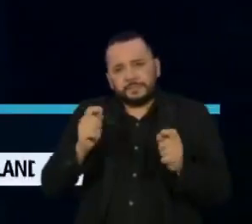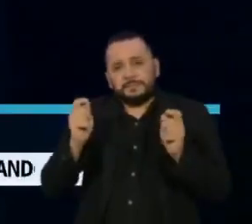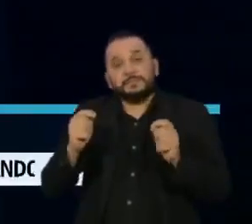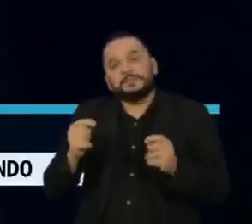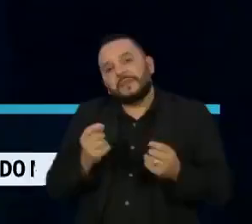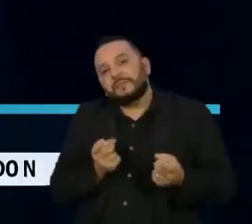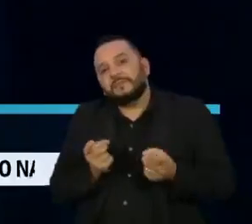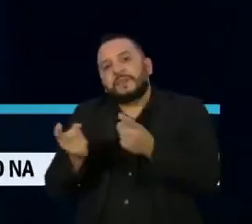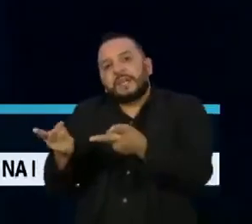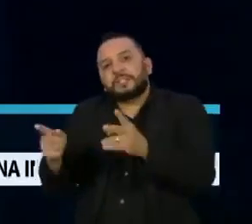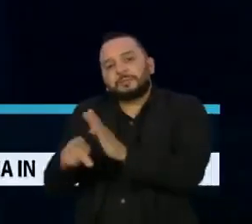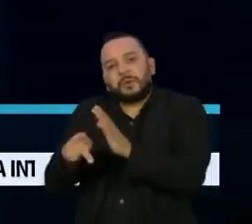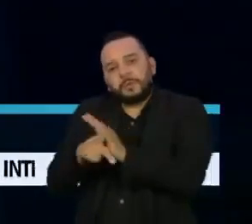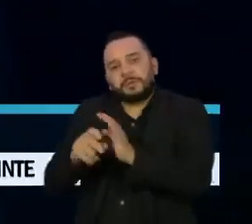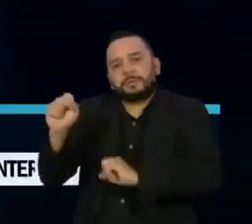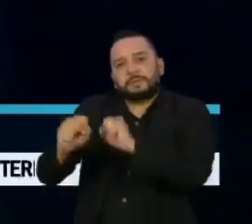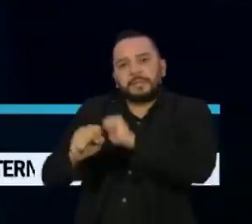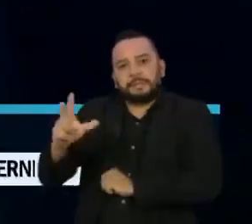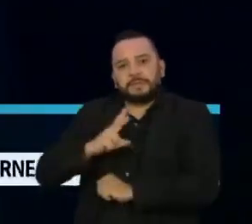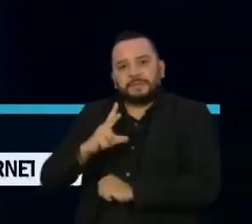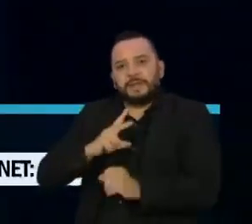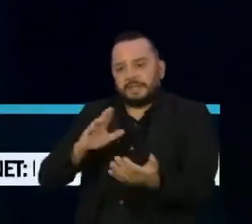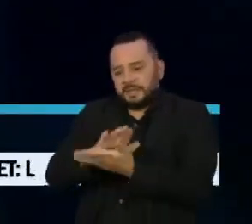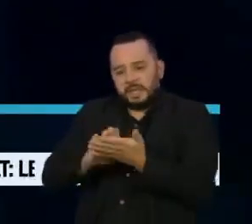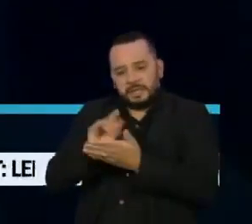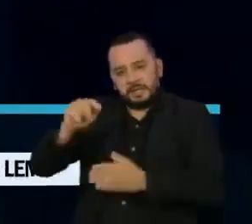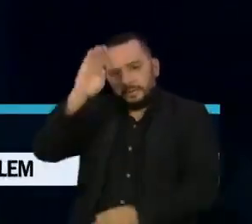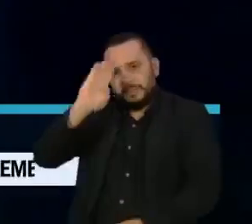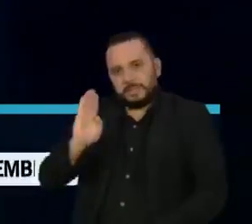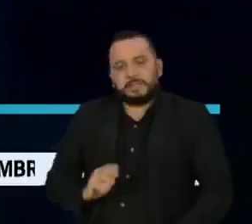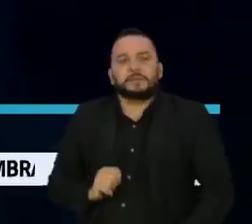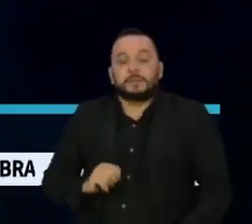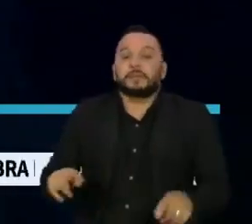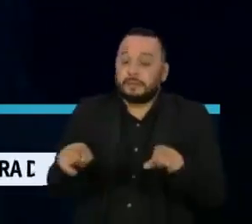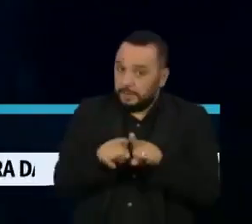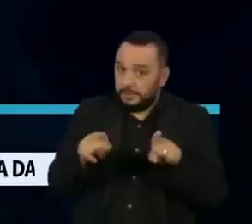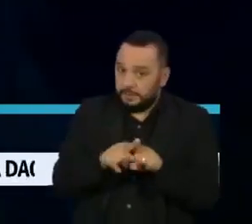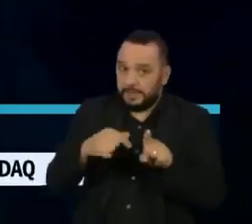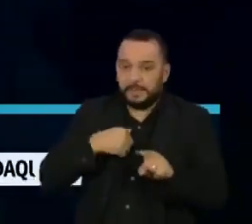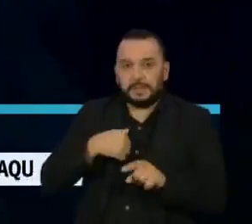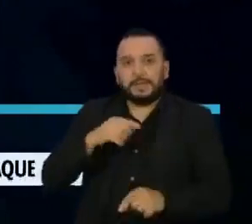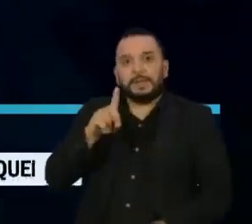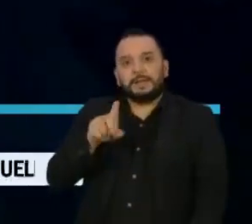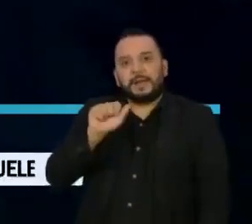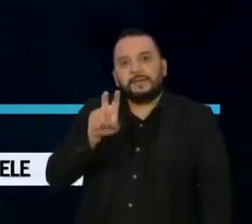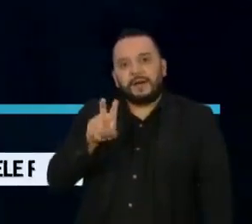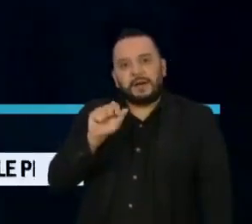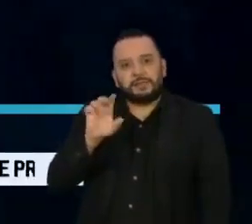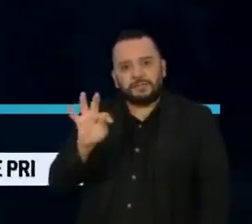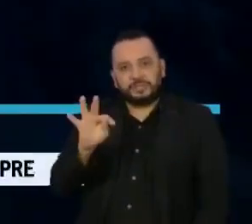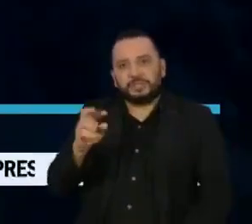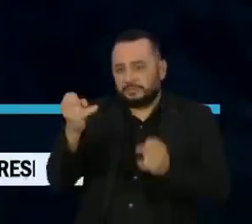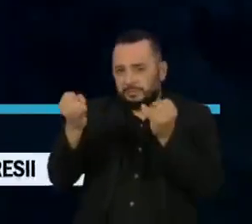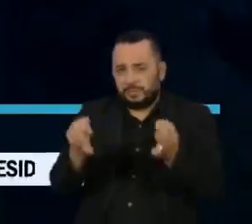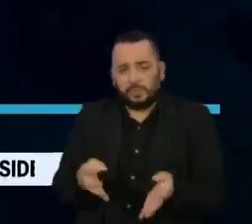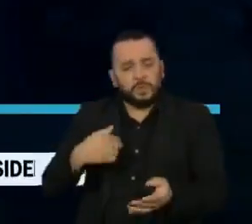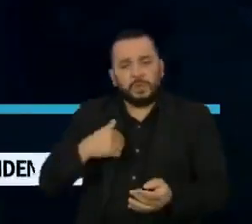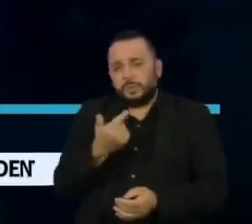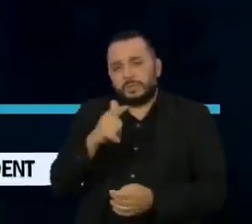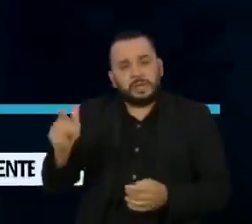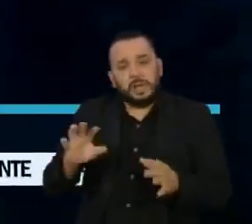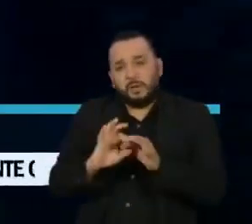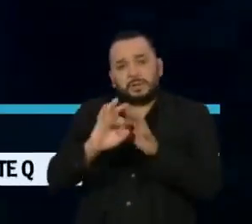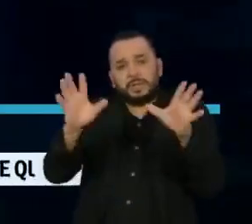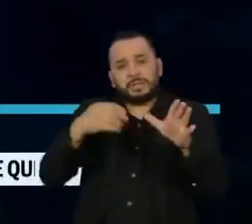privado ou trabalha com qualquer intermediário no Brasil. Também por nota, a Davat Medical Supply disse que não tem autorização